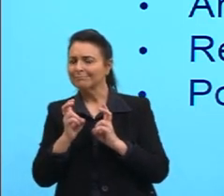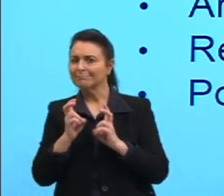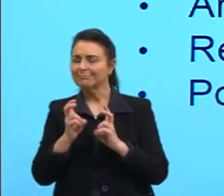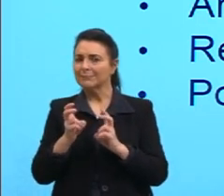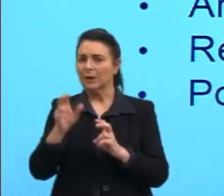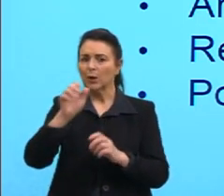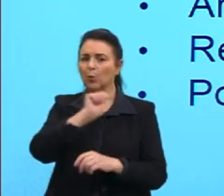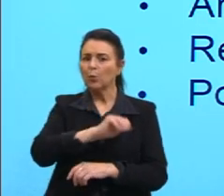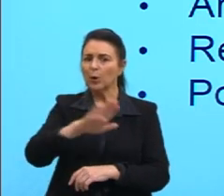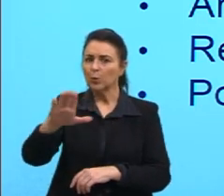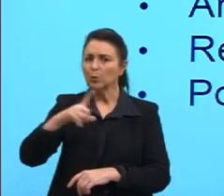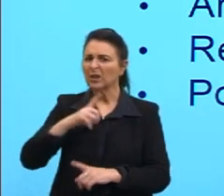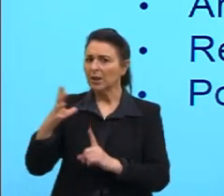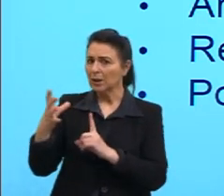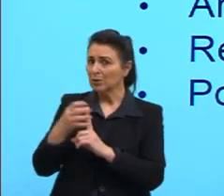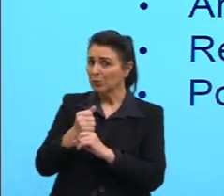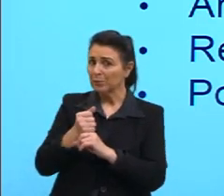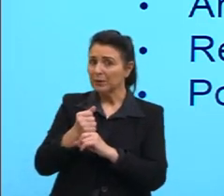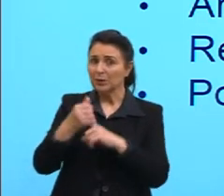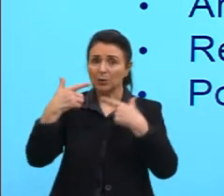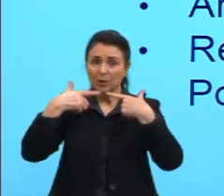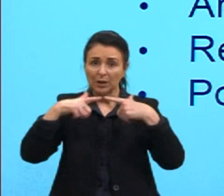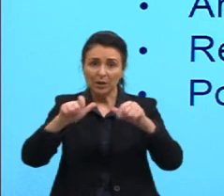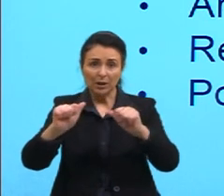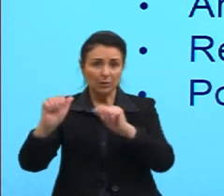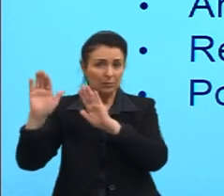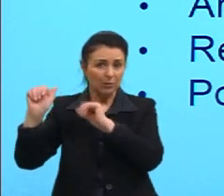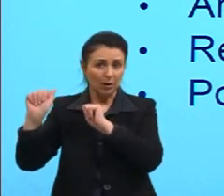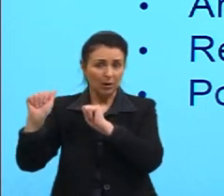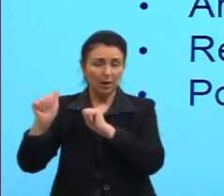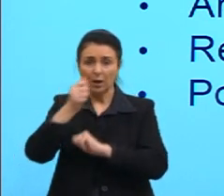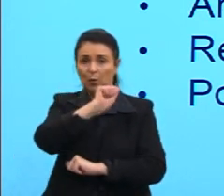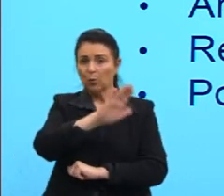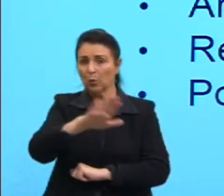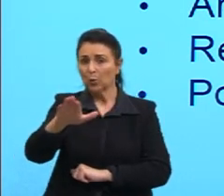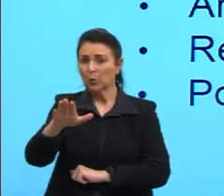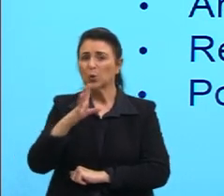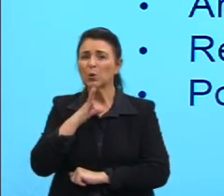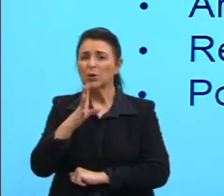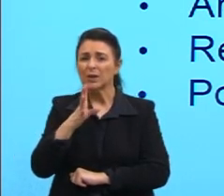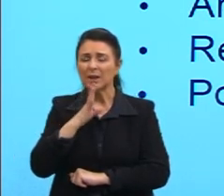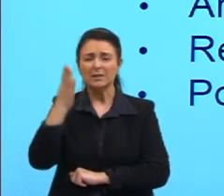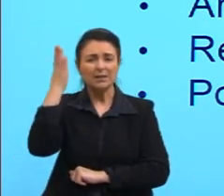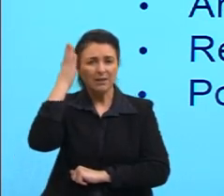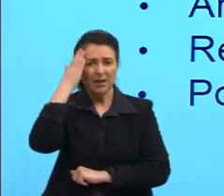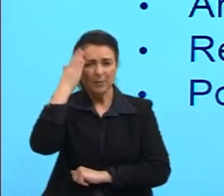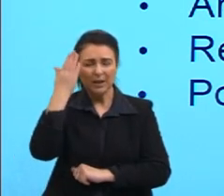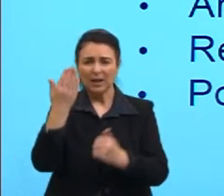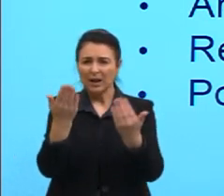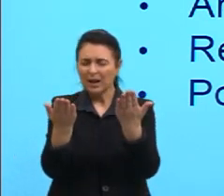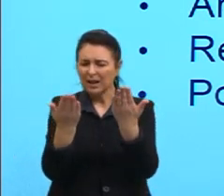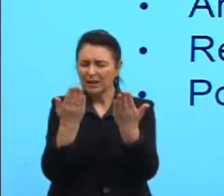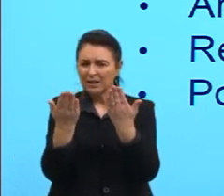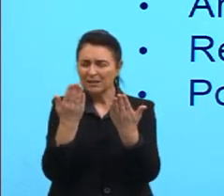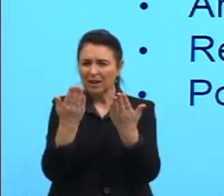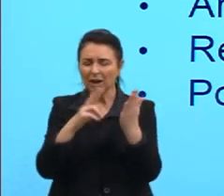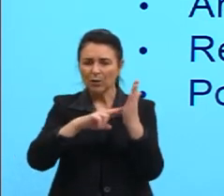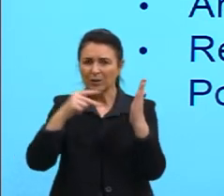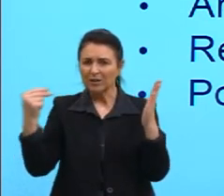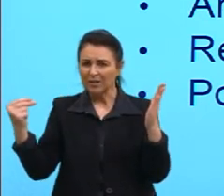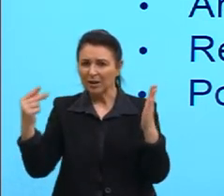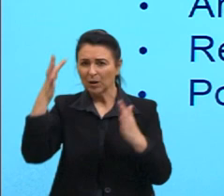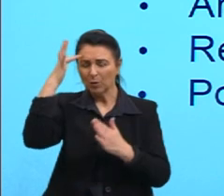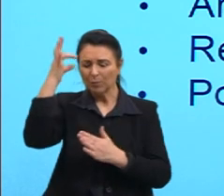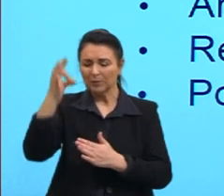dominando a língua espanhola, se o aluno está conhecendo, se está sabendo analisar, interpretar e compreender esses